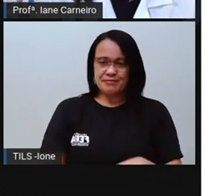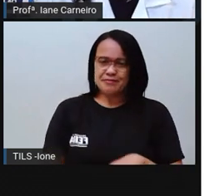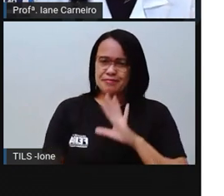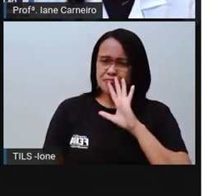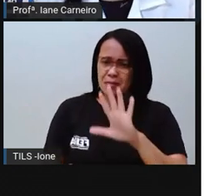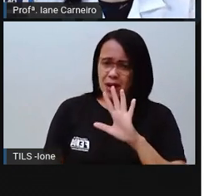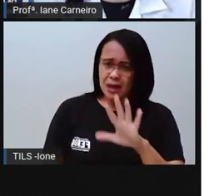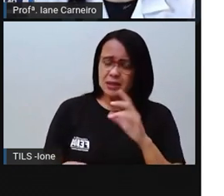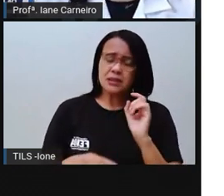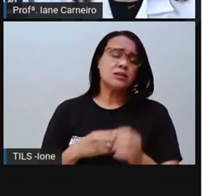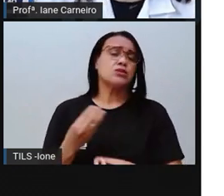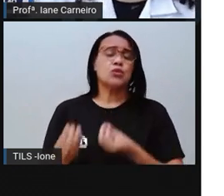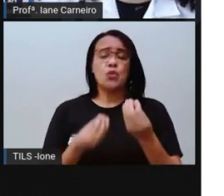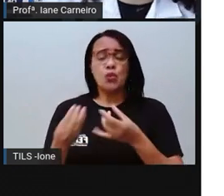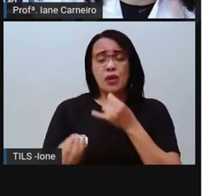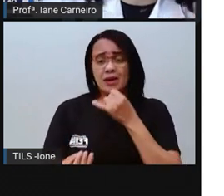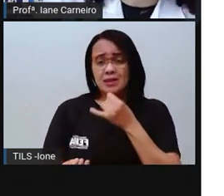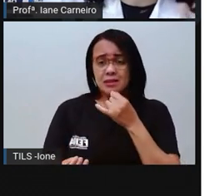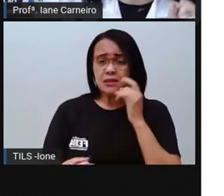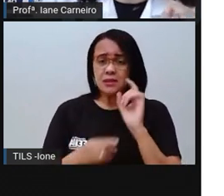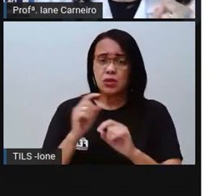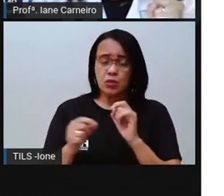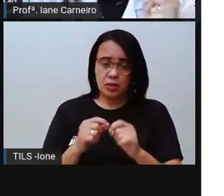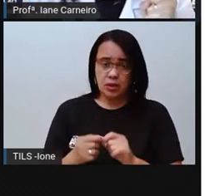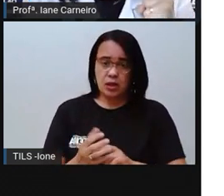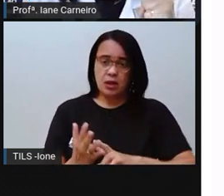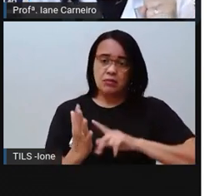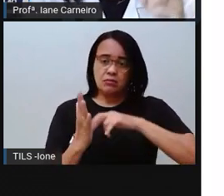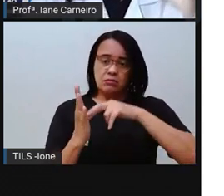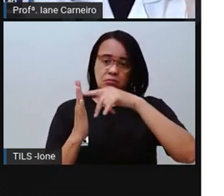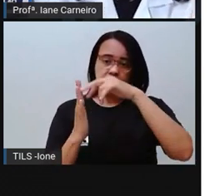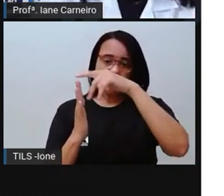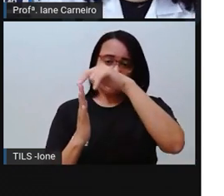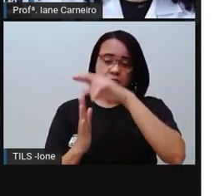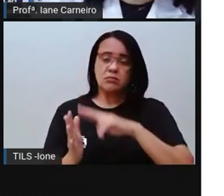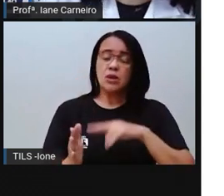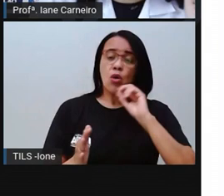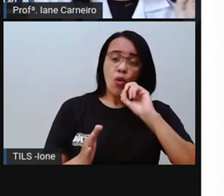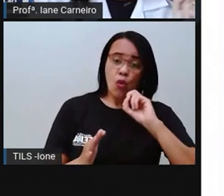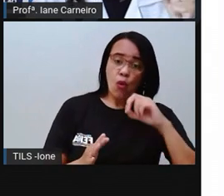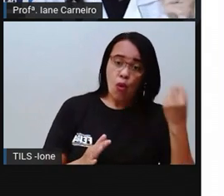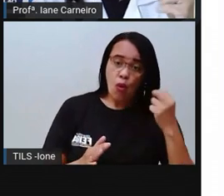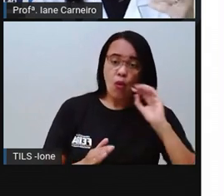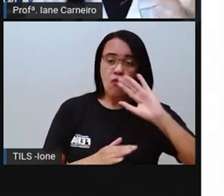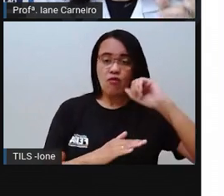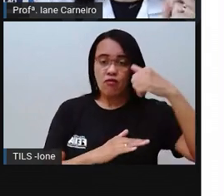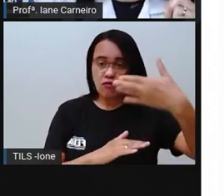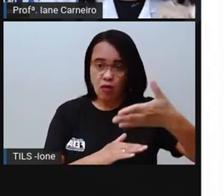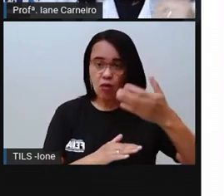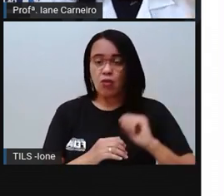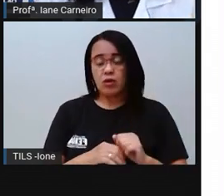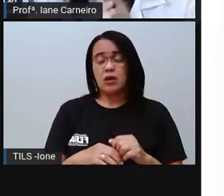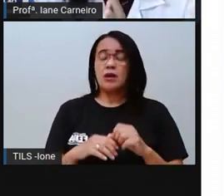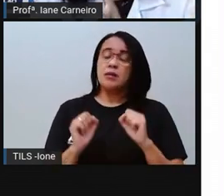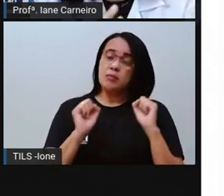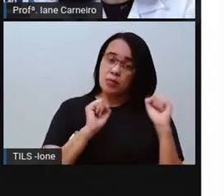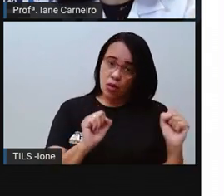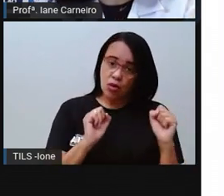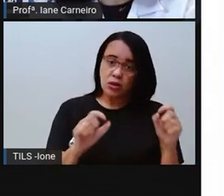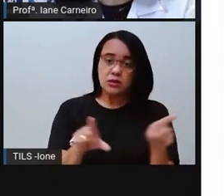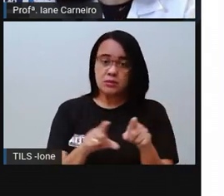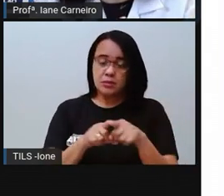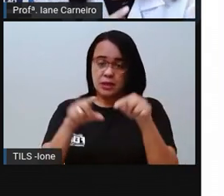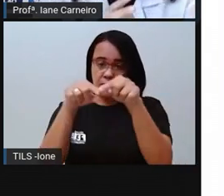dizer que, por exemplo, numa escada, né? No quintal, na sala e no quarto, também não ofereça